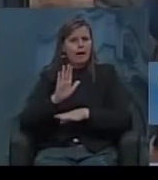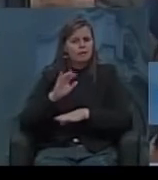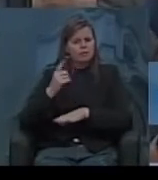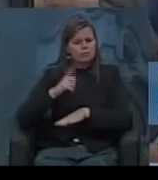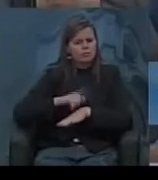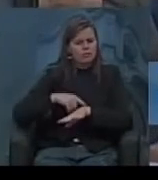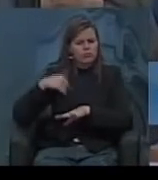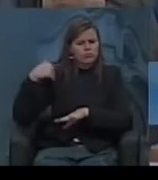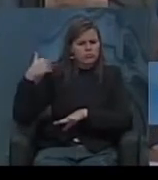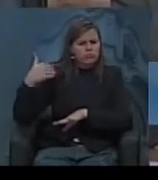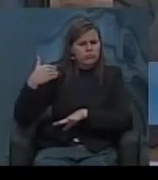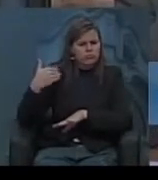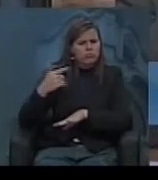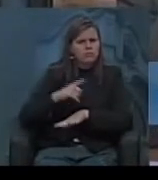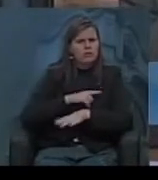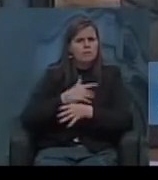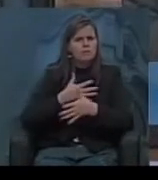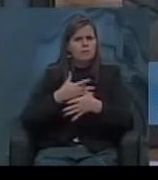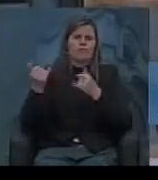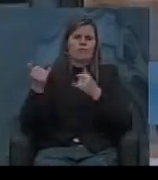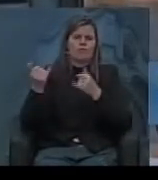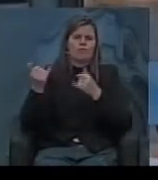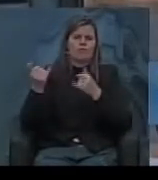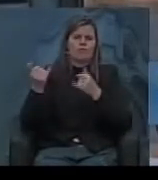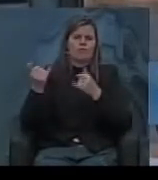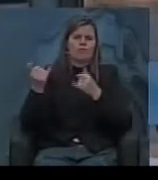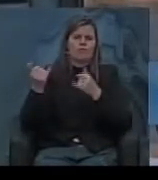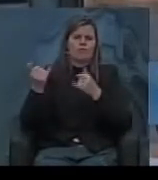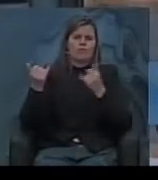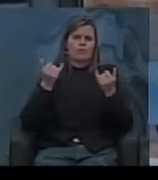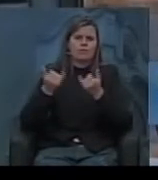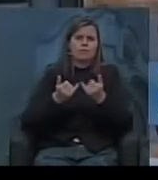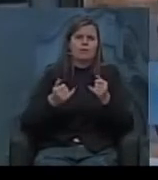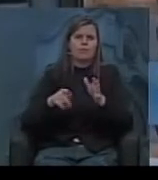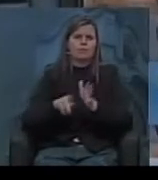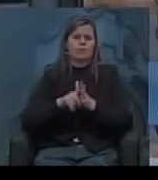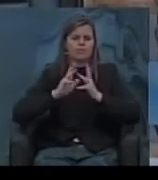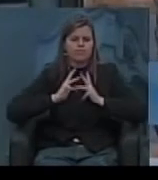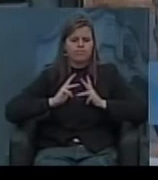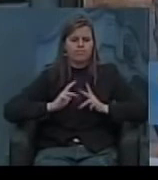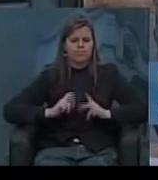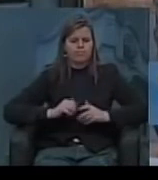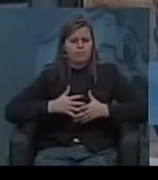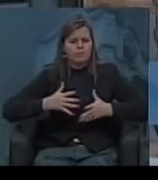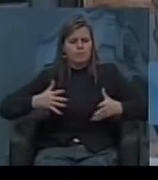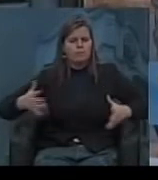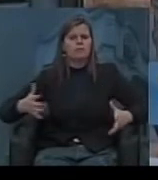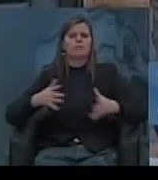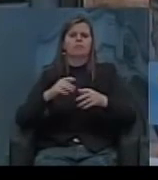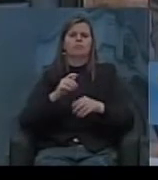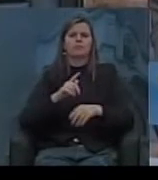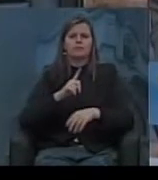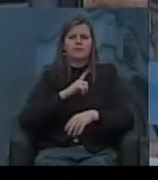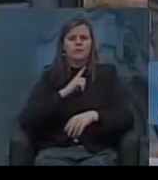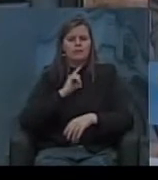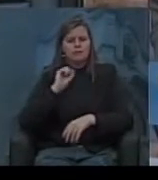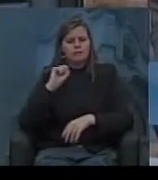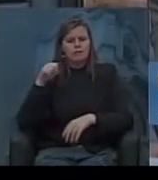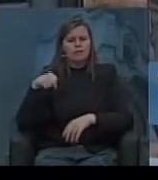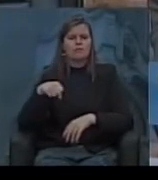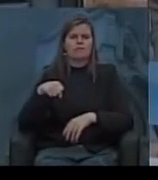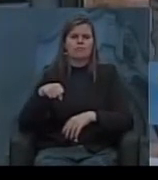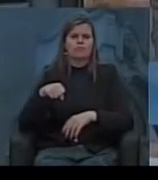tempos para cá a gente começa a ter um crescimento econômico com os dados de concentração de renda a gente percebe que há um